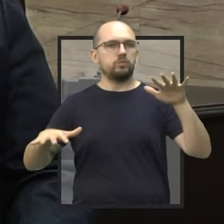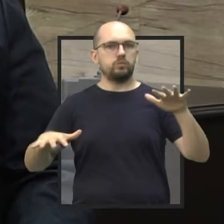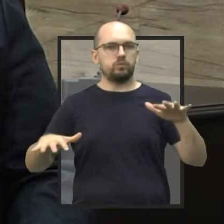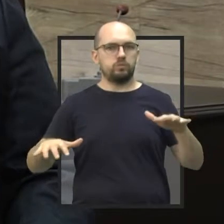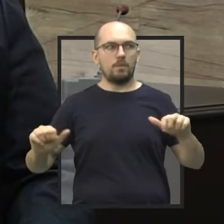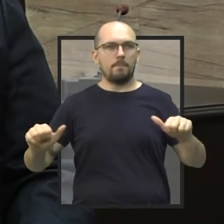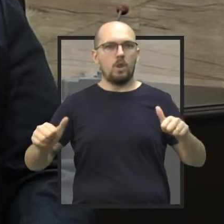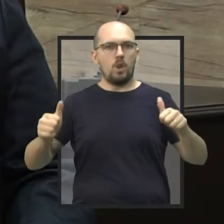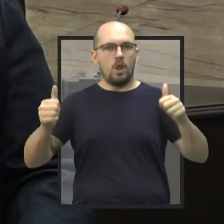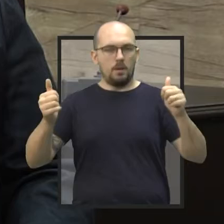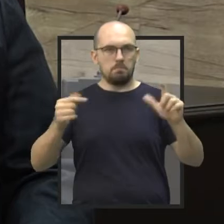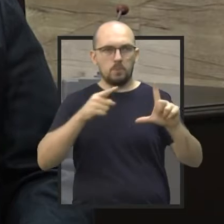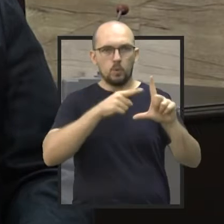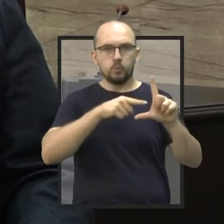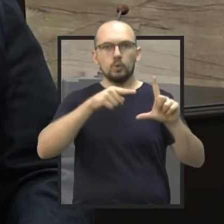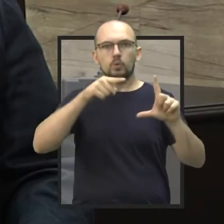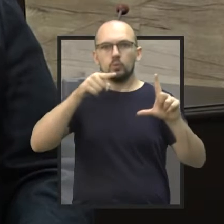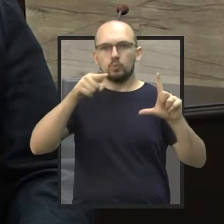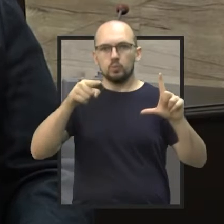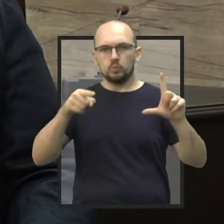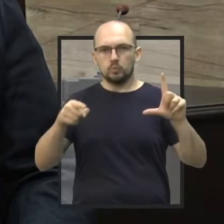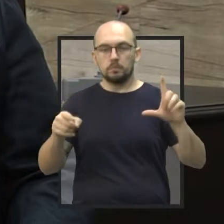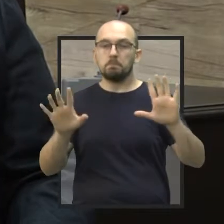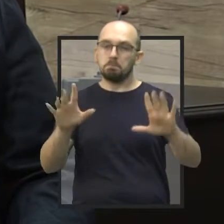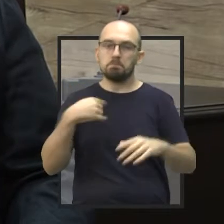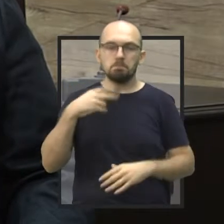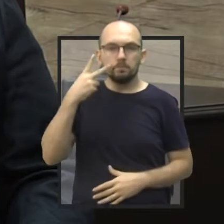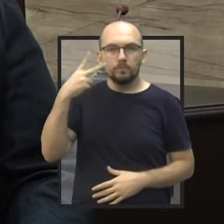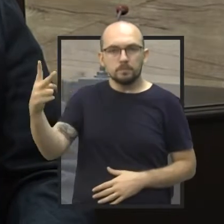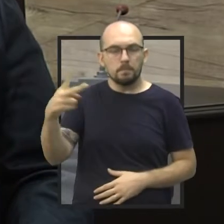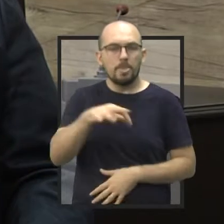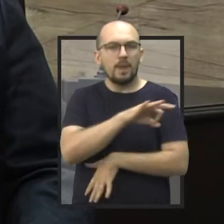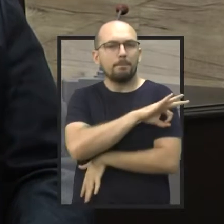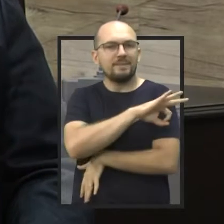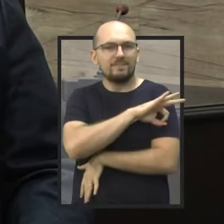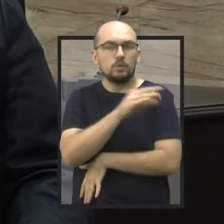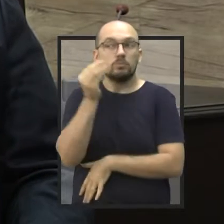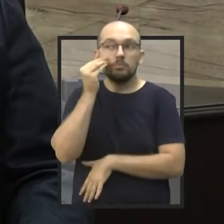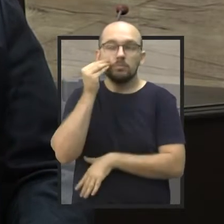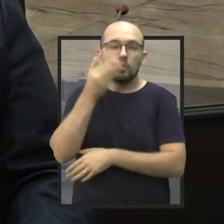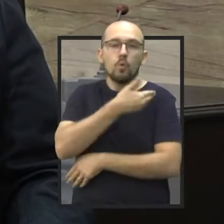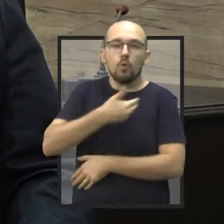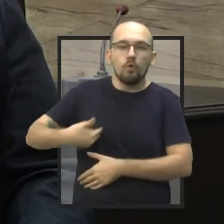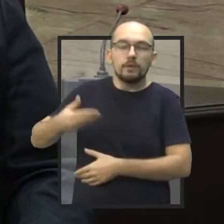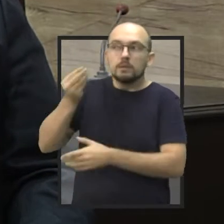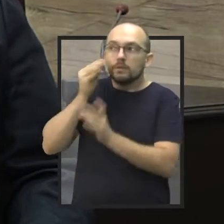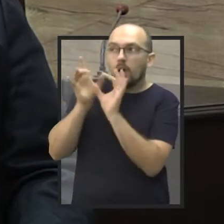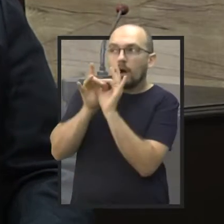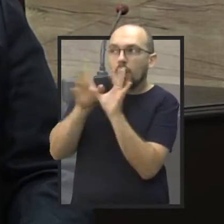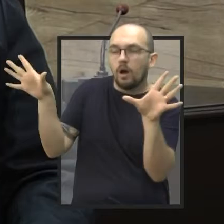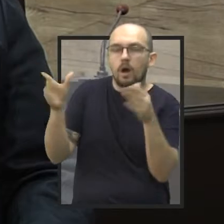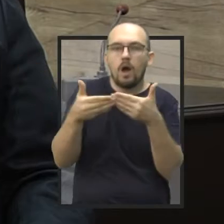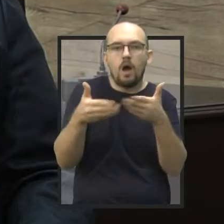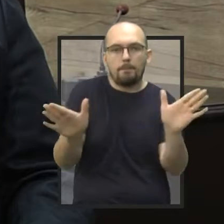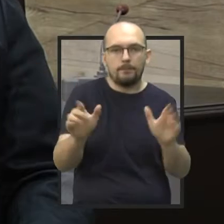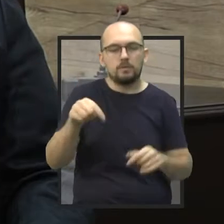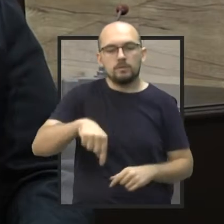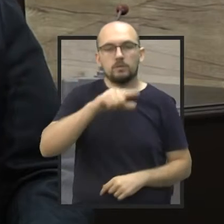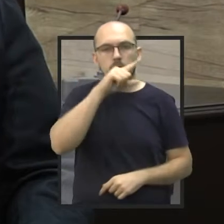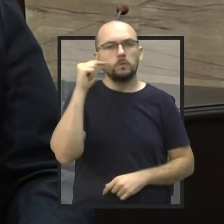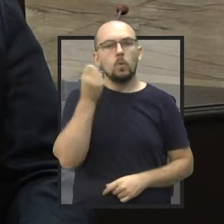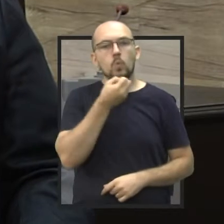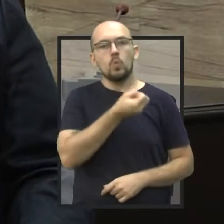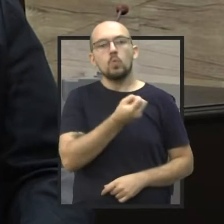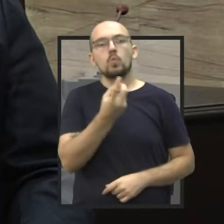eu acho que eu vejo muito que o prefeito está tentando, junto ao governo do estado, uma flexibilização maior. Os números que o Jaú apresenta